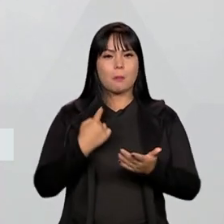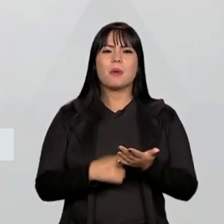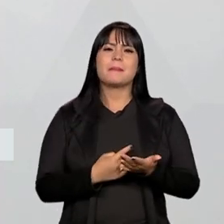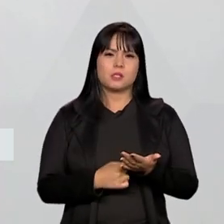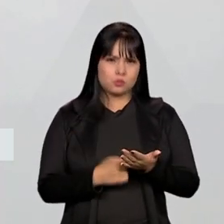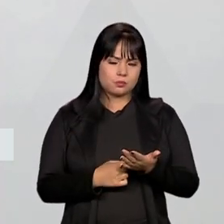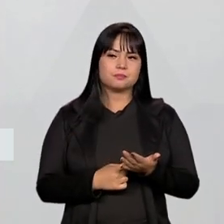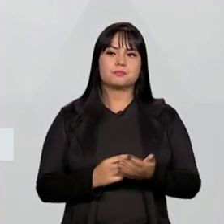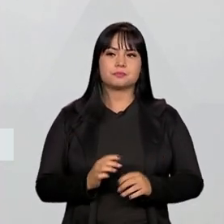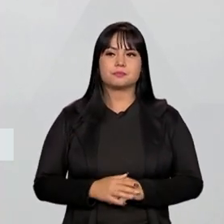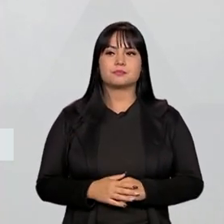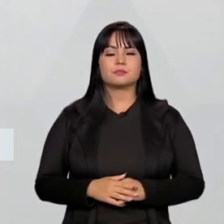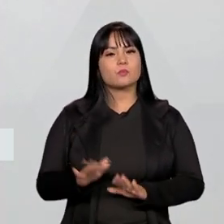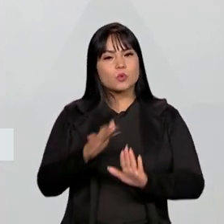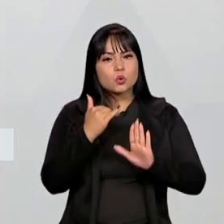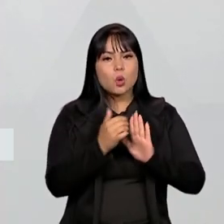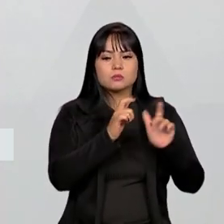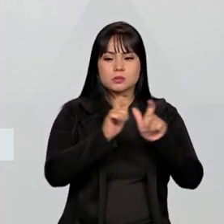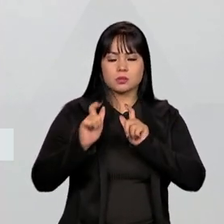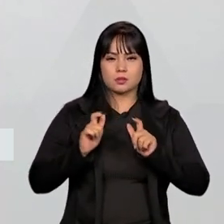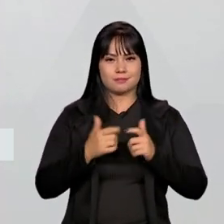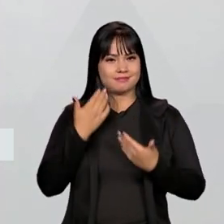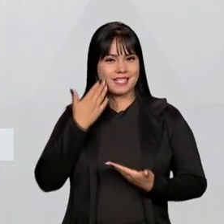com elas em todos os setores. Muito obrigada.